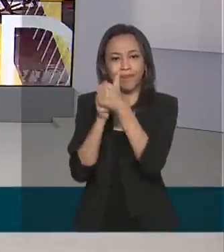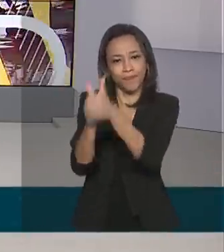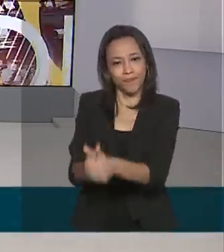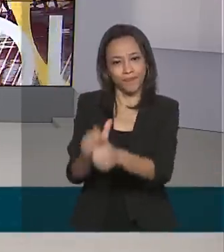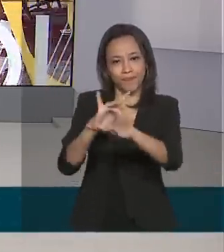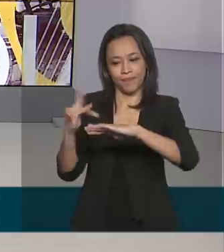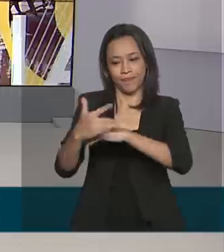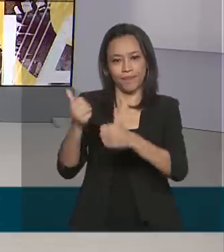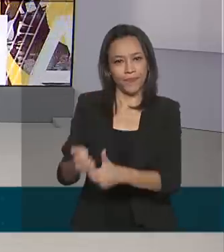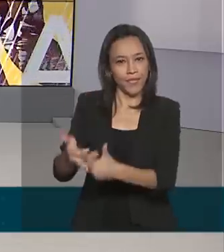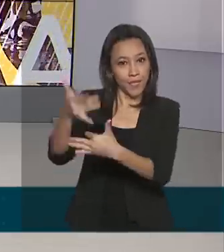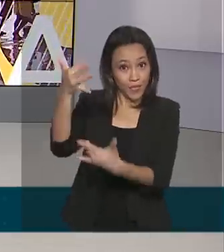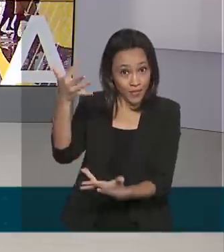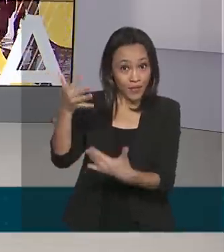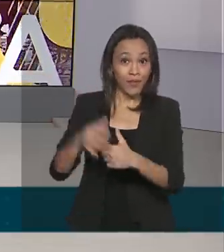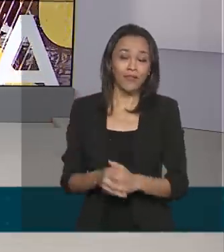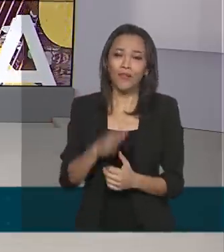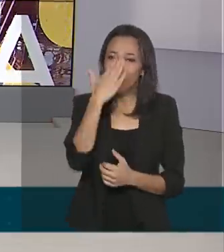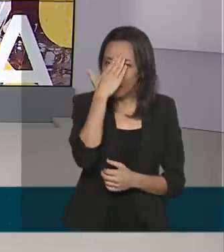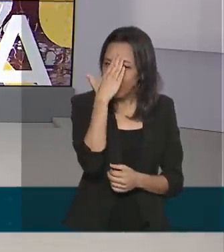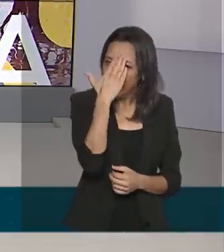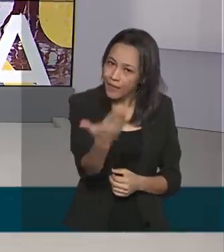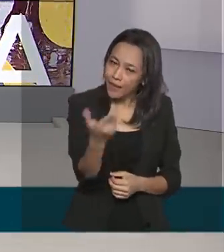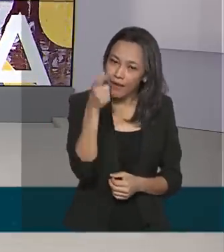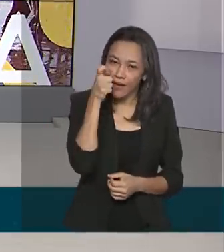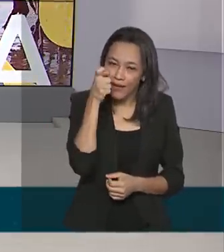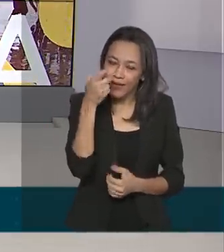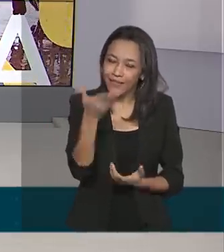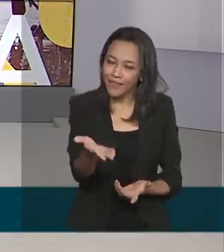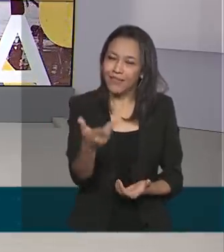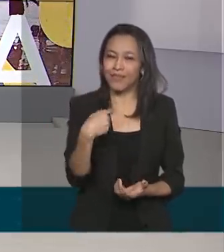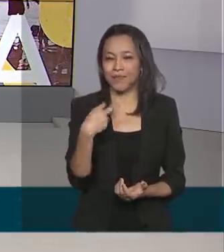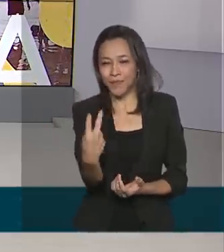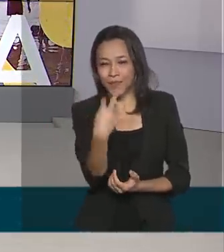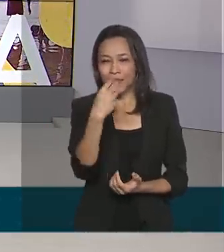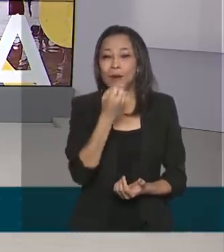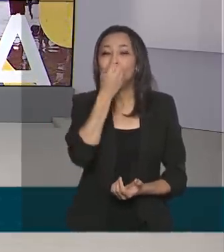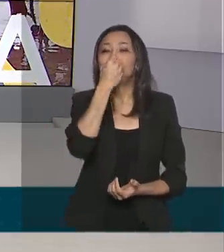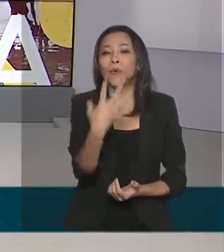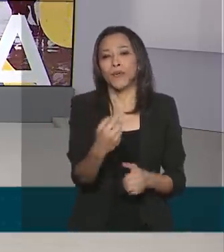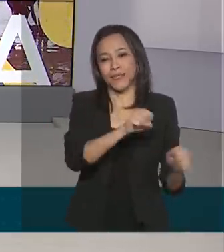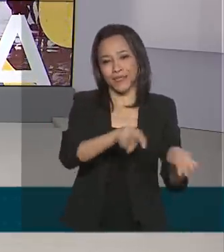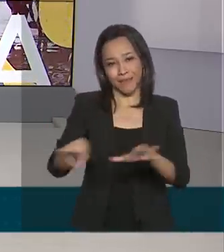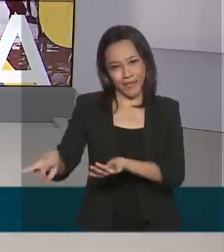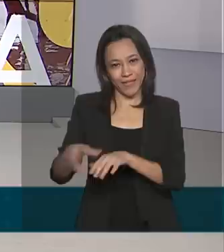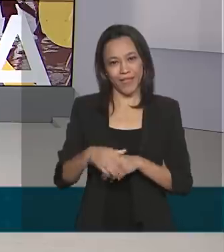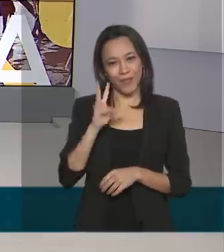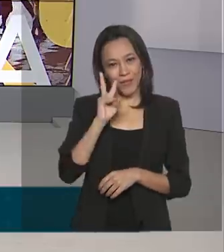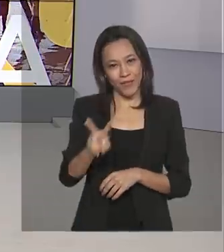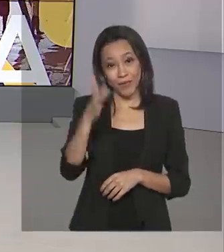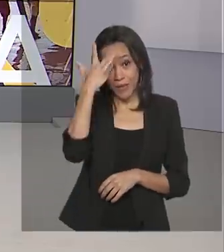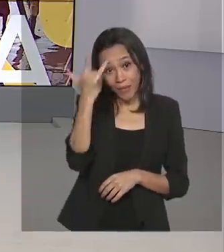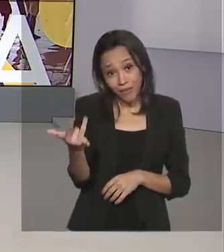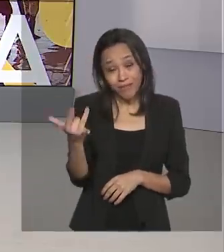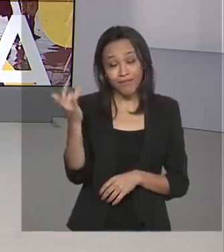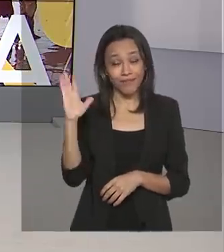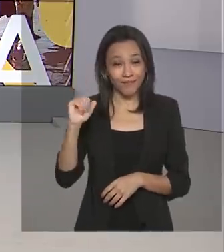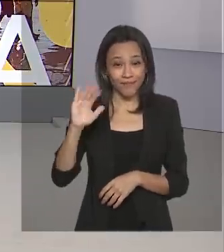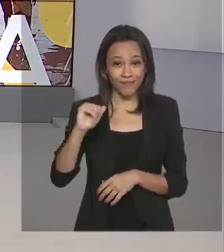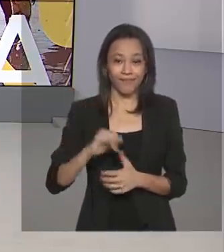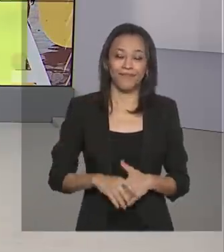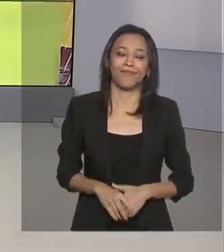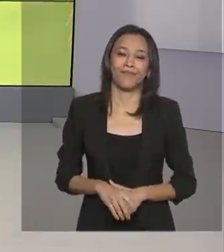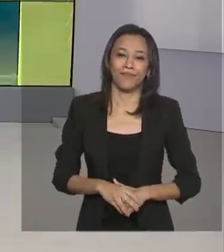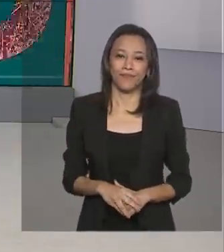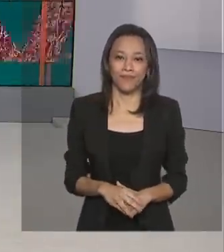pelas redes sociais. Obrigada pela sua audiência, pela sua companhia, boa semana para você, nos vemos amanhã. Até lá, tchau,